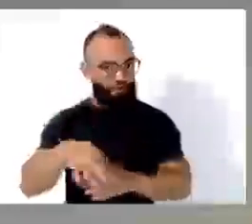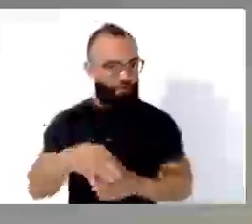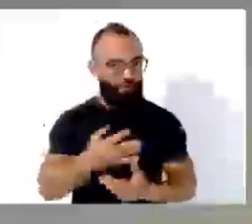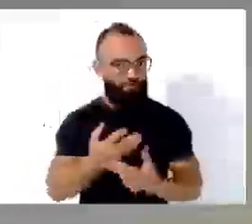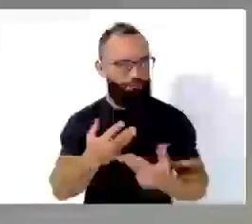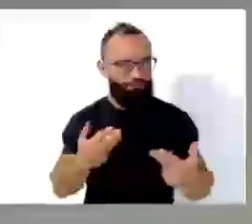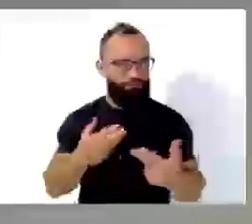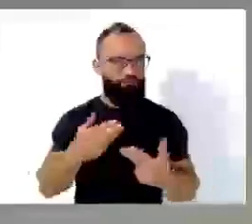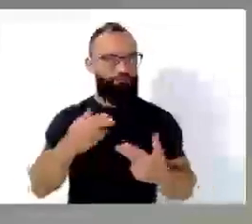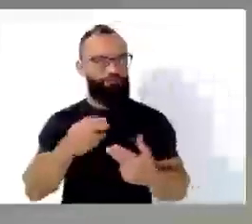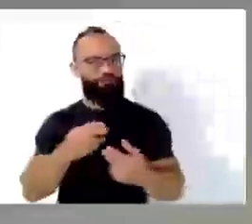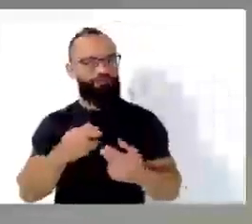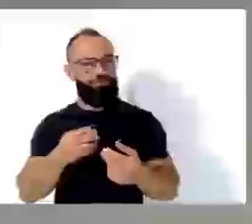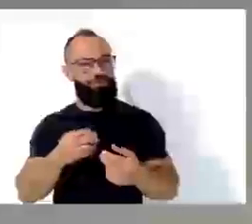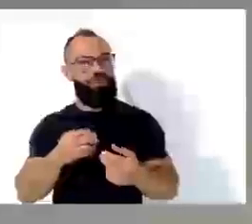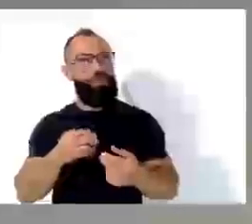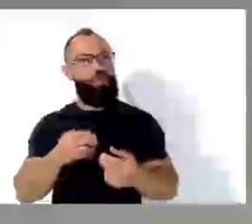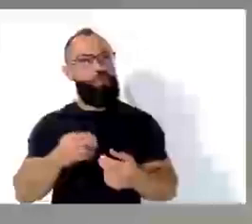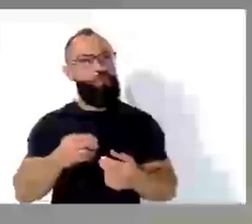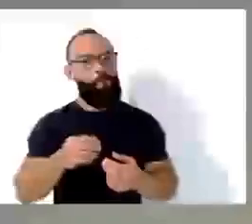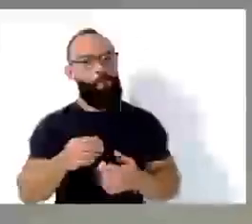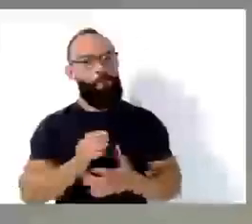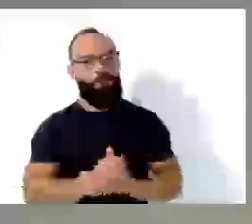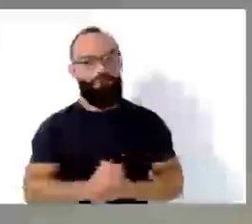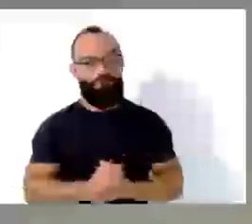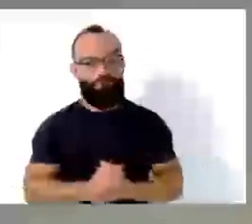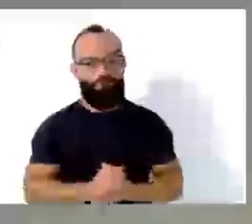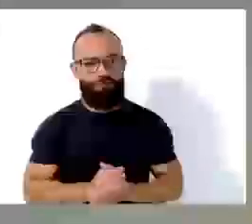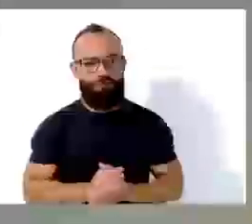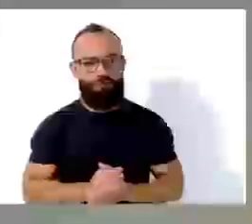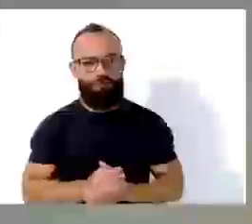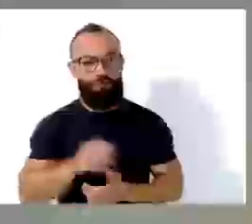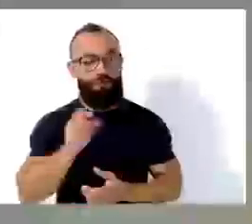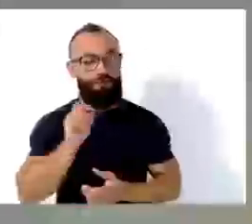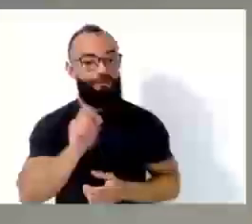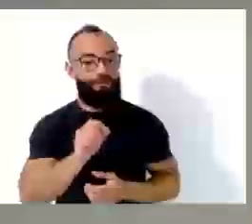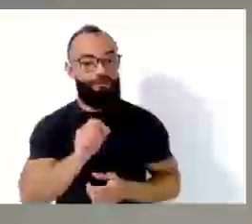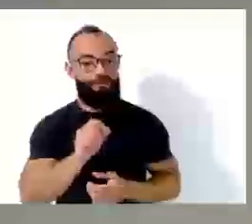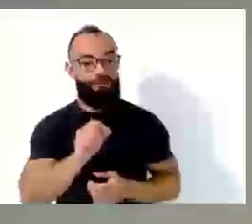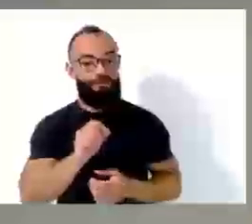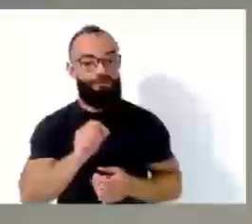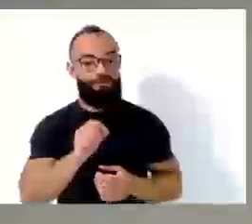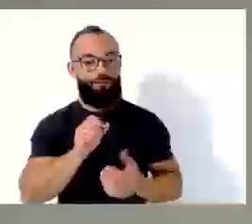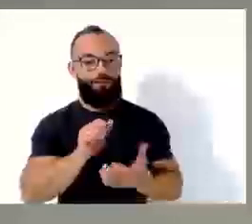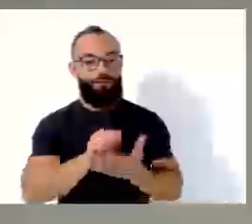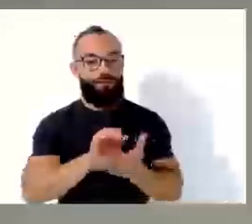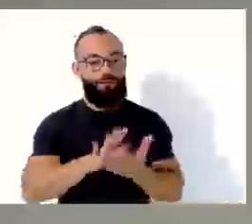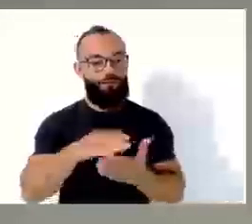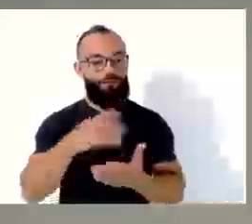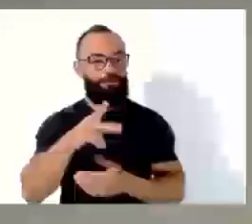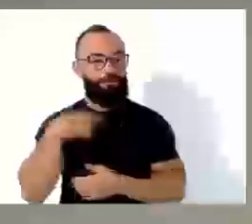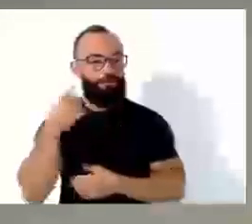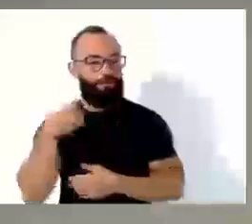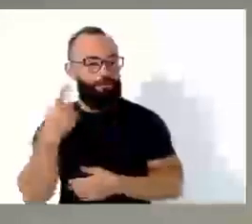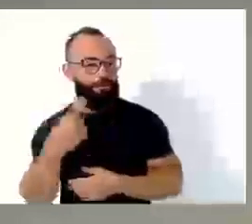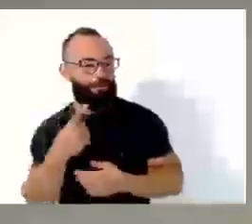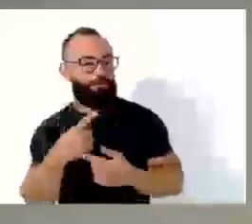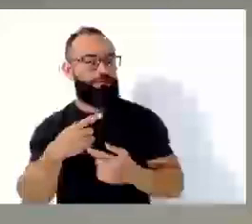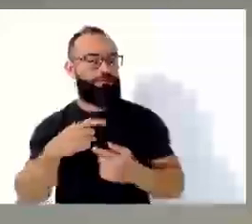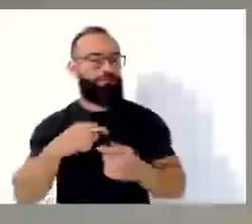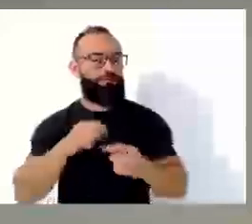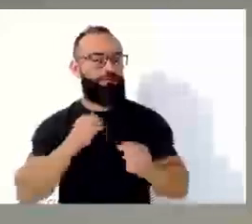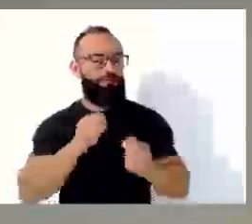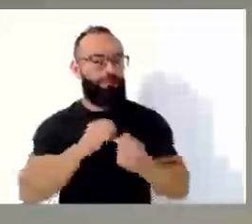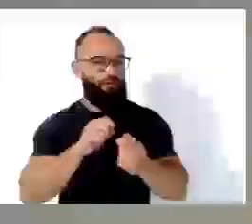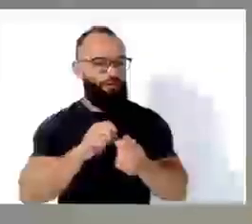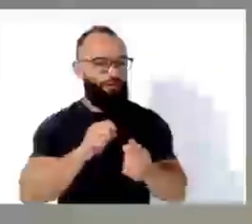tanto a Ábaco como a Artéries, que contratam os seus advogados, façam os seus estudos, que veram quem foi